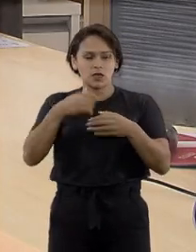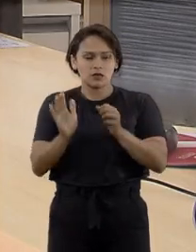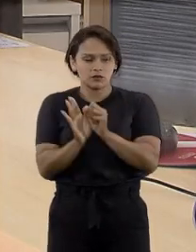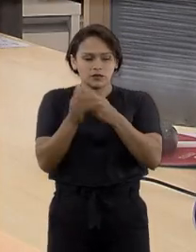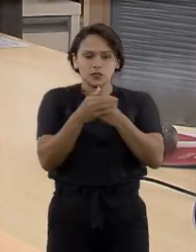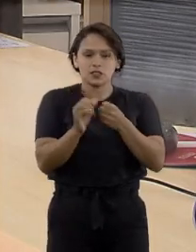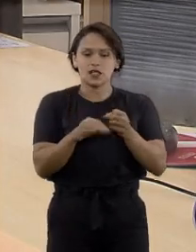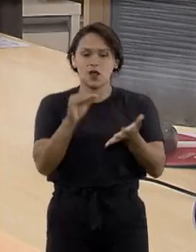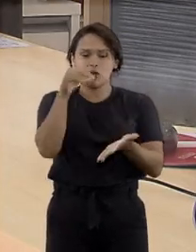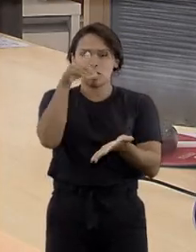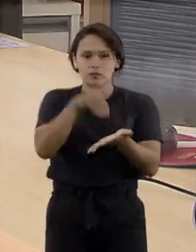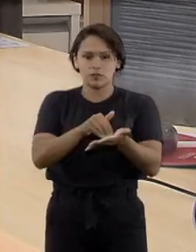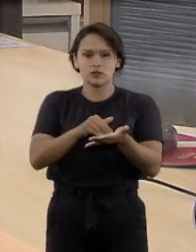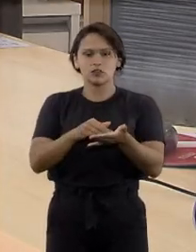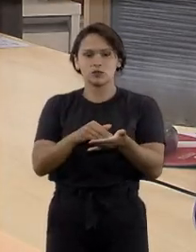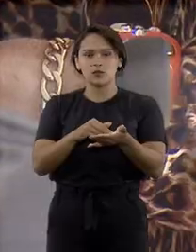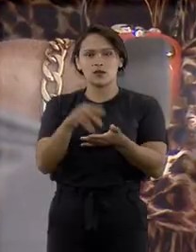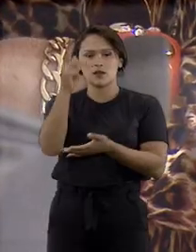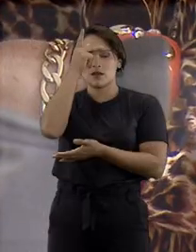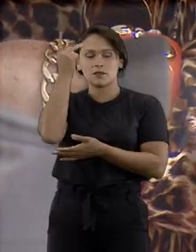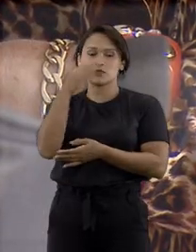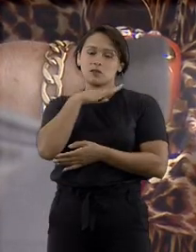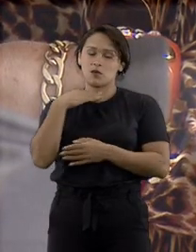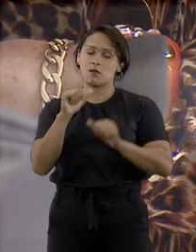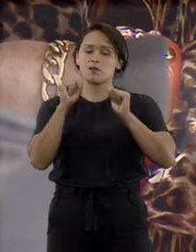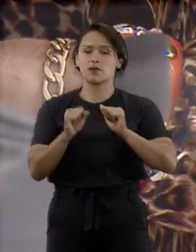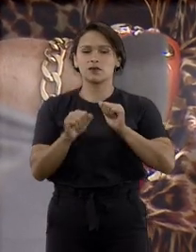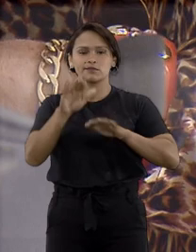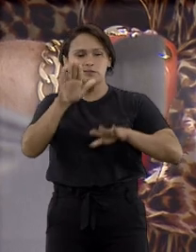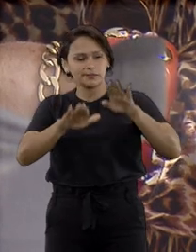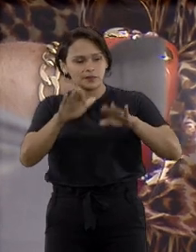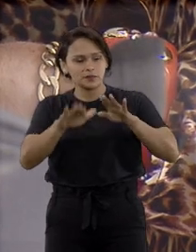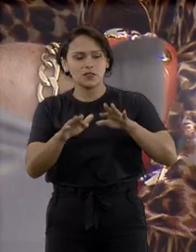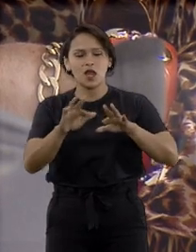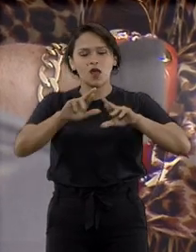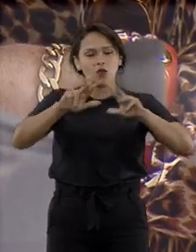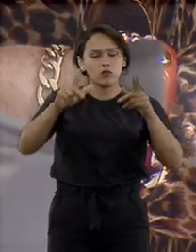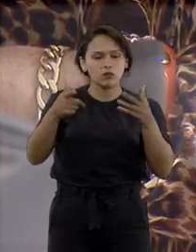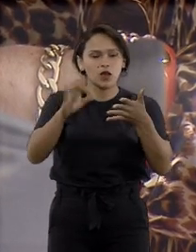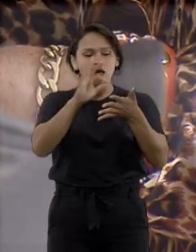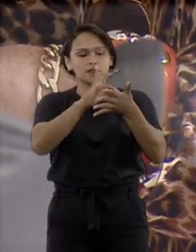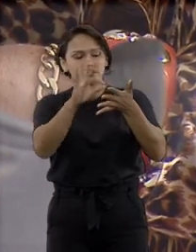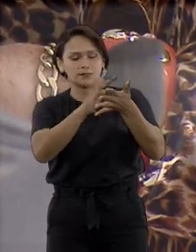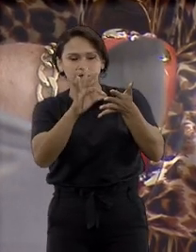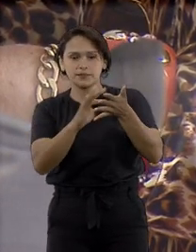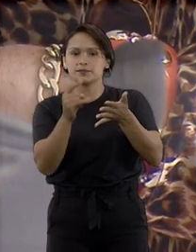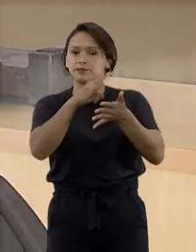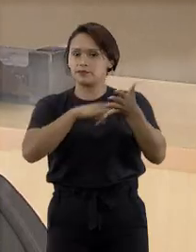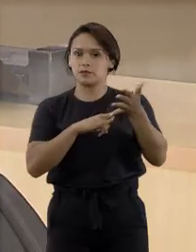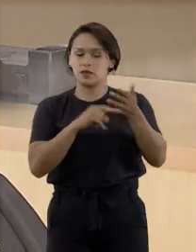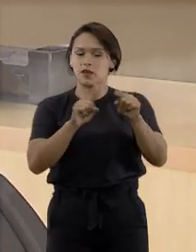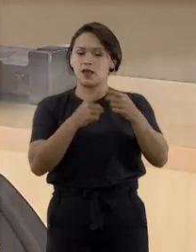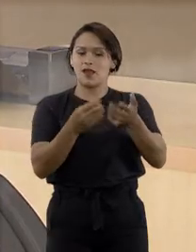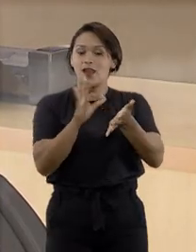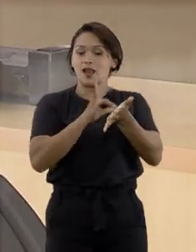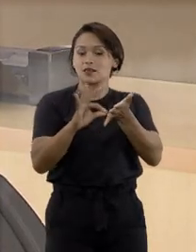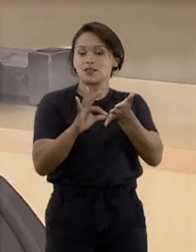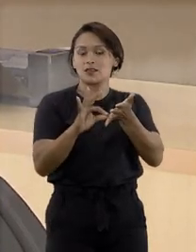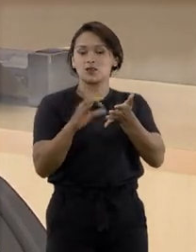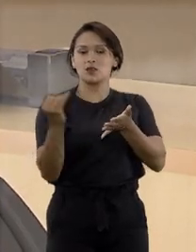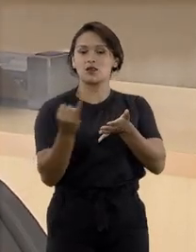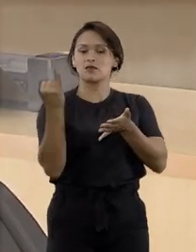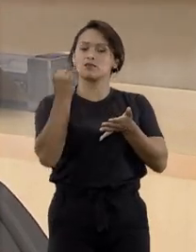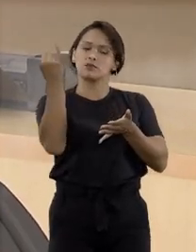da última vontade do autor do testamento é possível flexibilizar alguns requisitos formais no registro do documento, a assinatura do